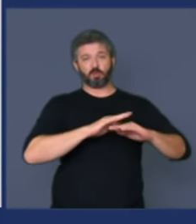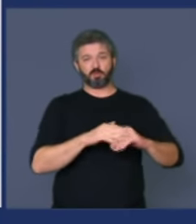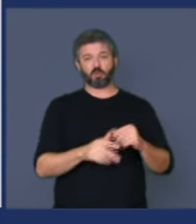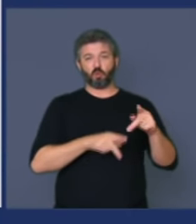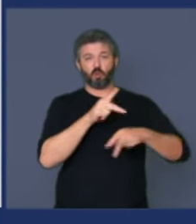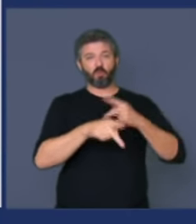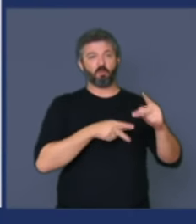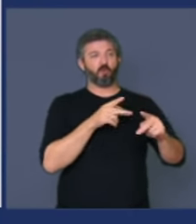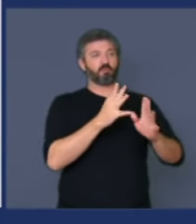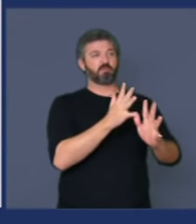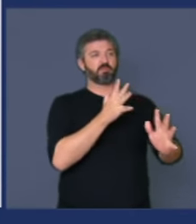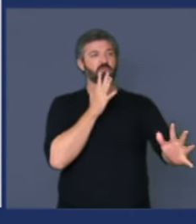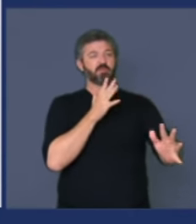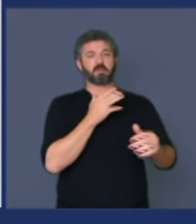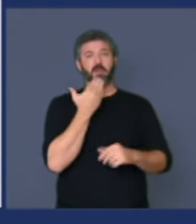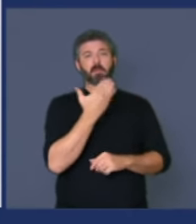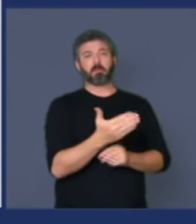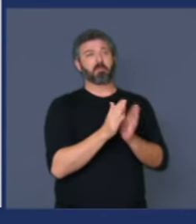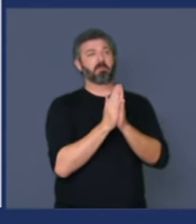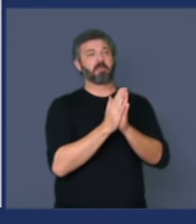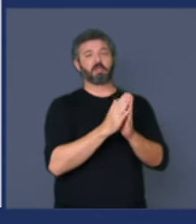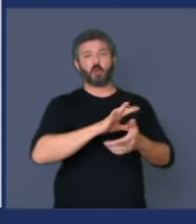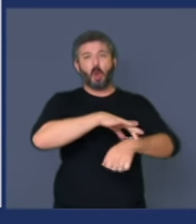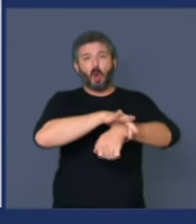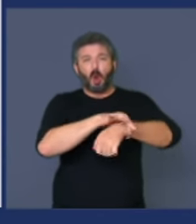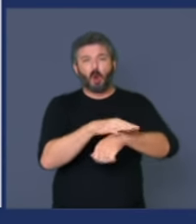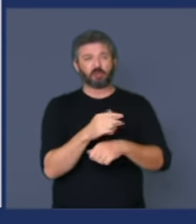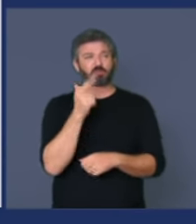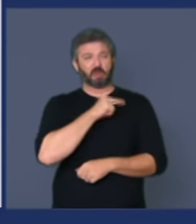fila pegando ossos para sobreviver